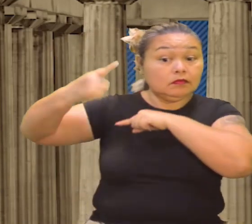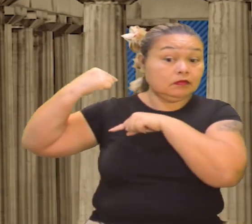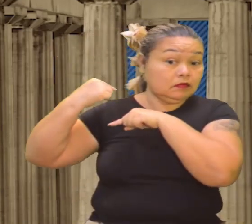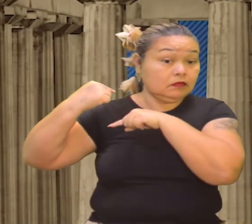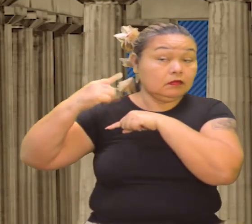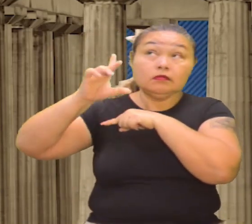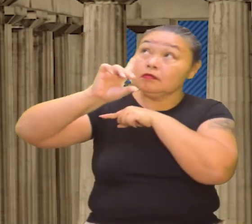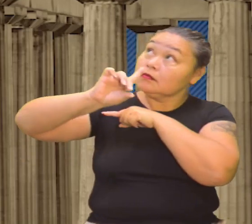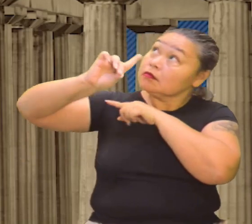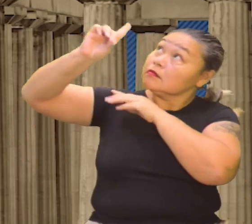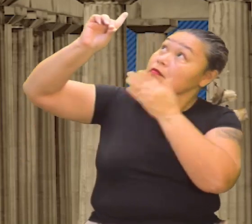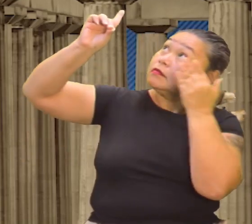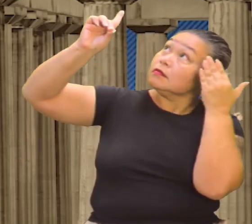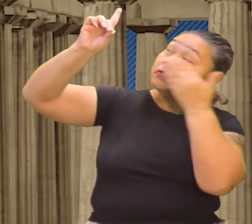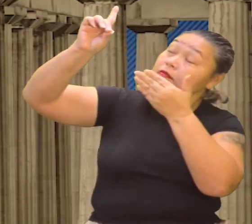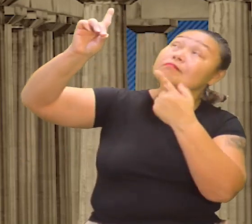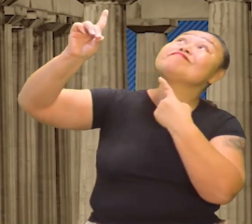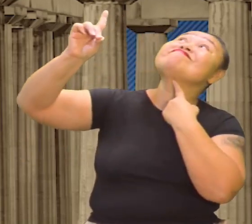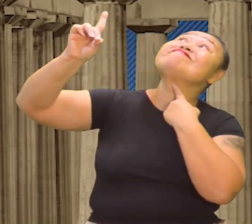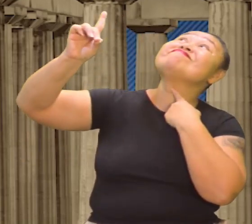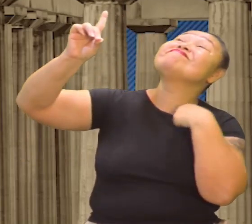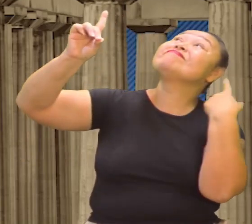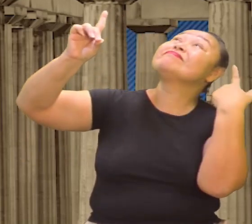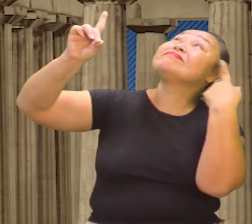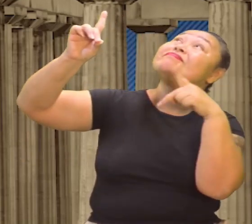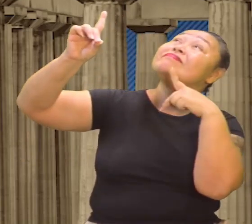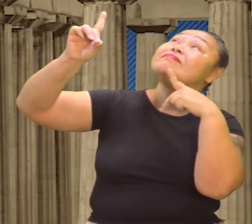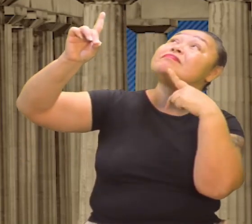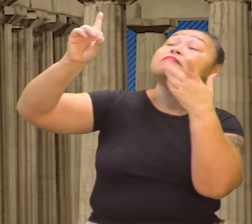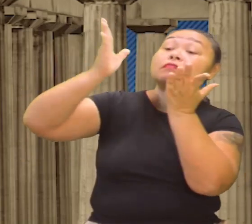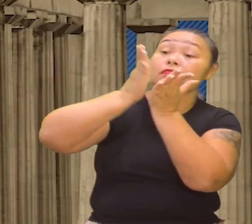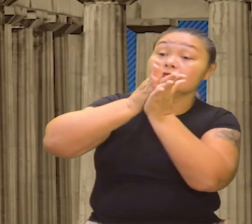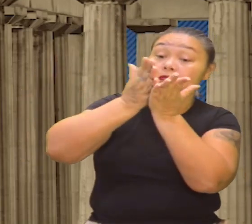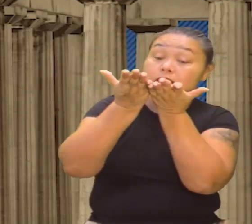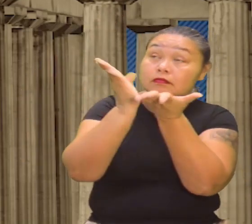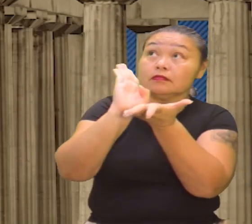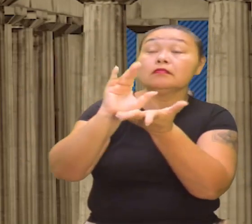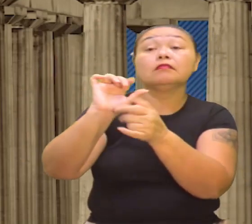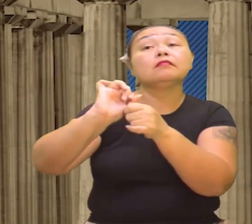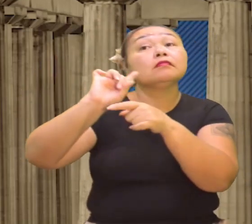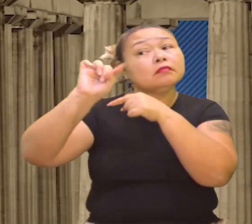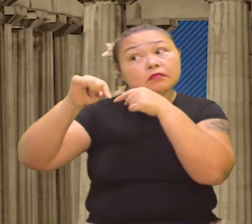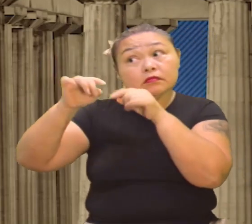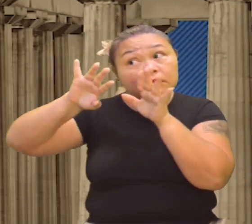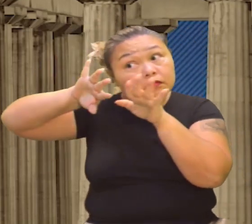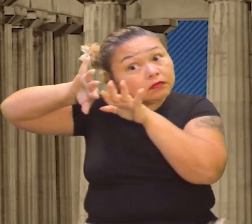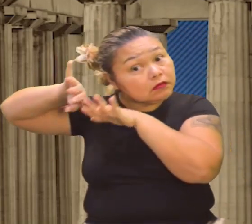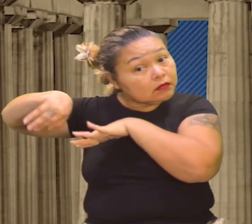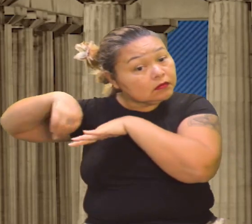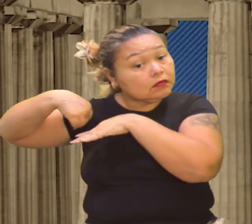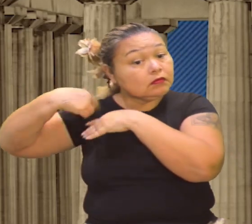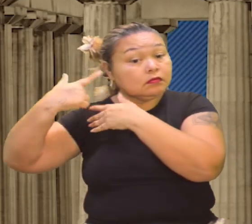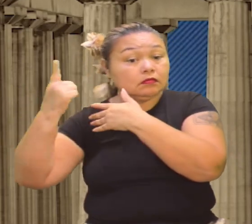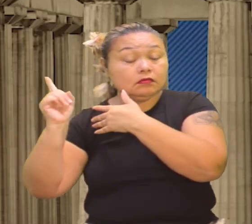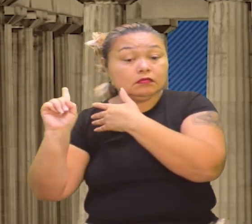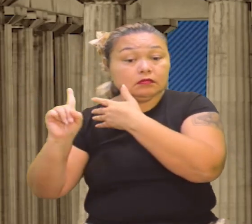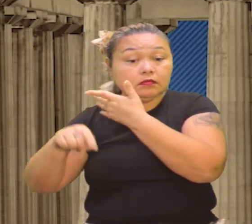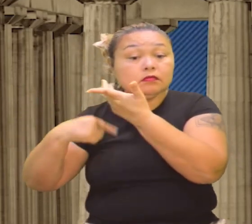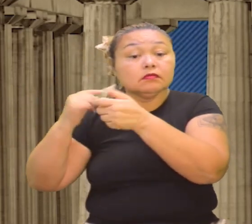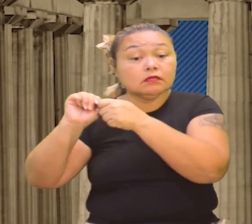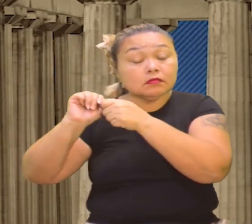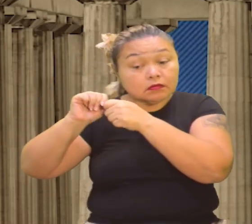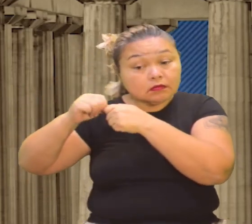Deus, é a vontade de Deus, é através da Bíblia. Eles tiraram, Eles trouxeram a luz, que eles chamam